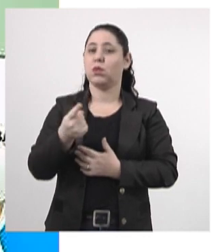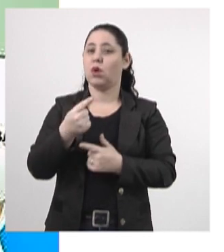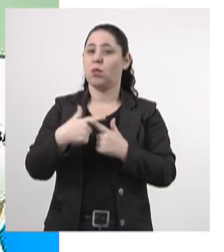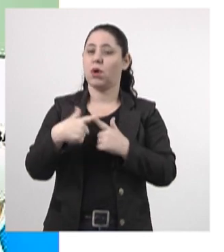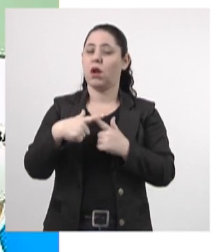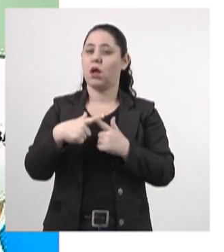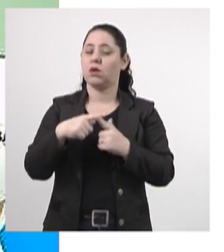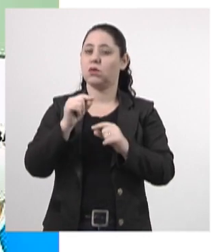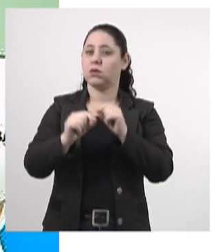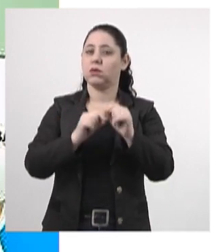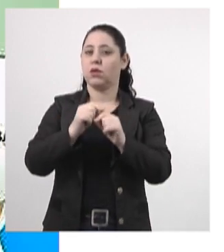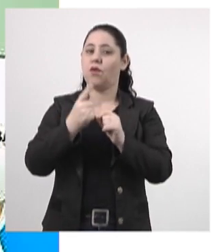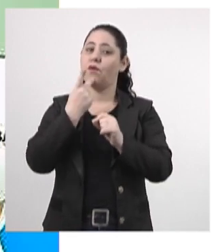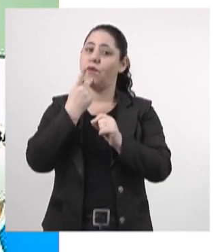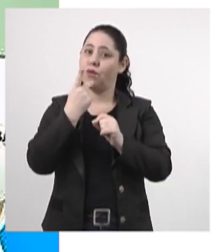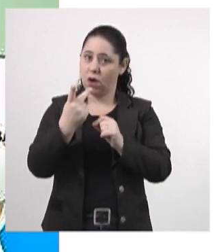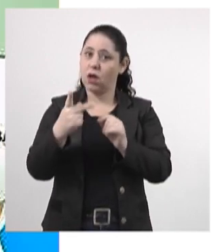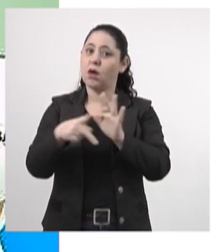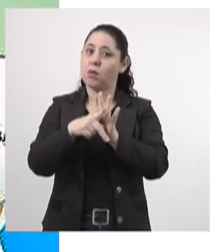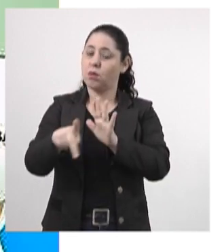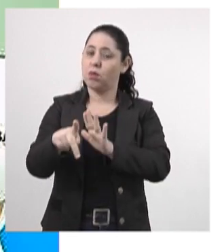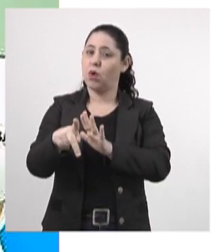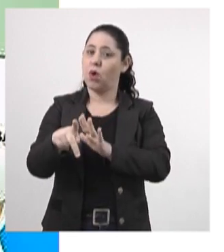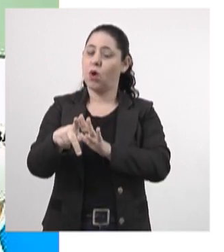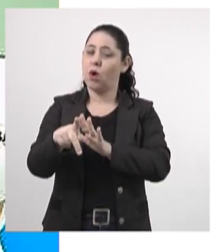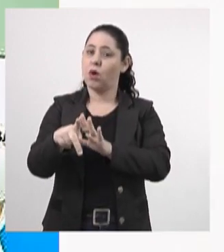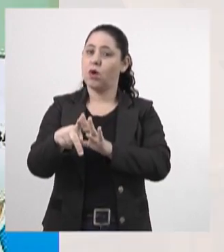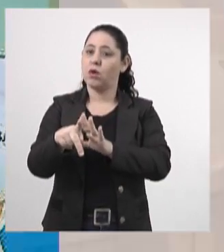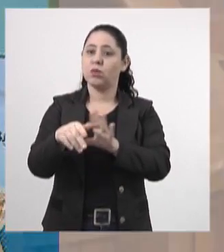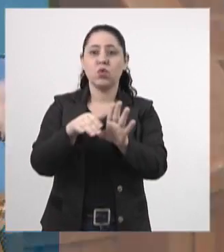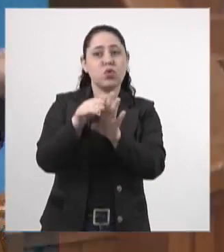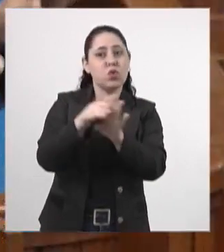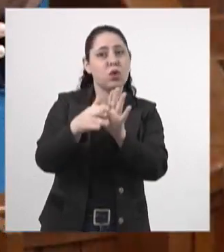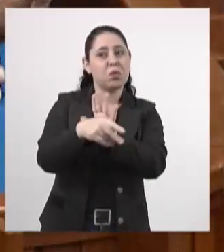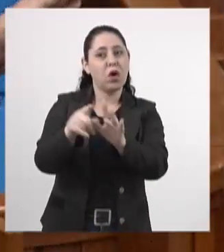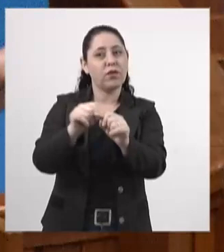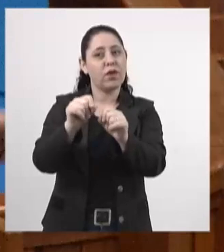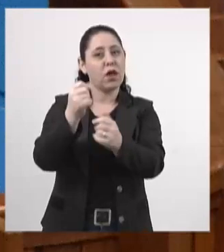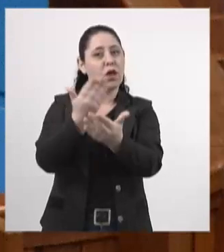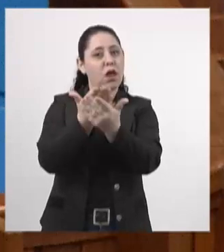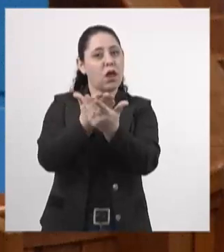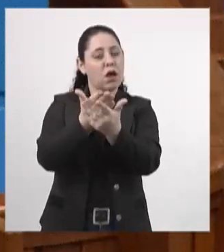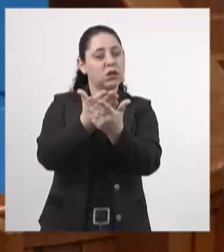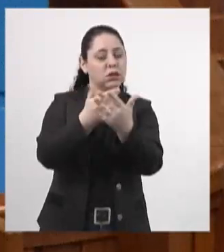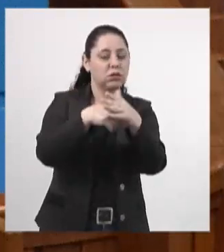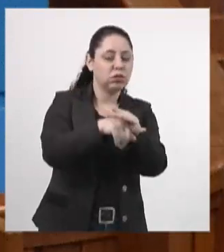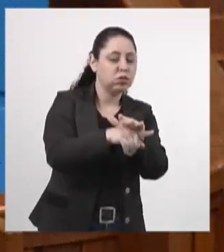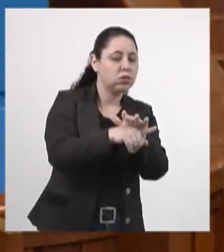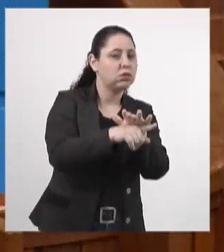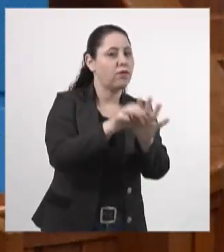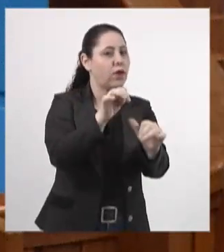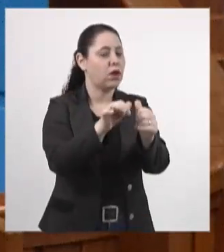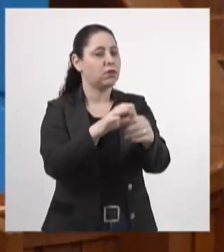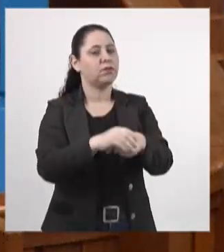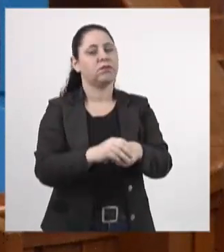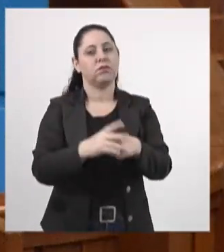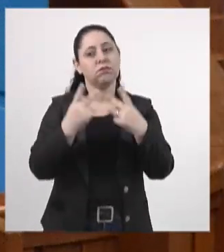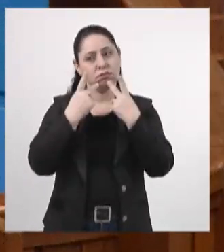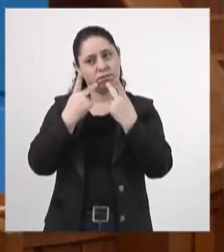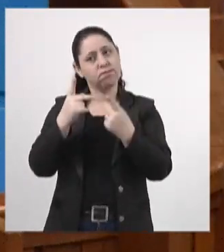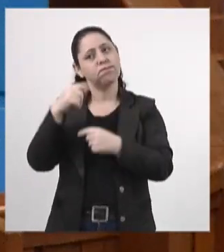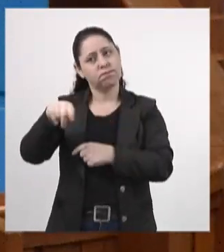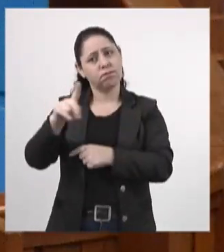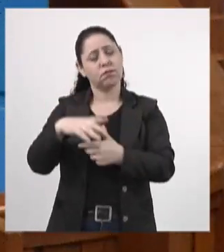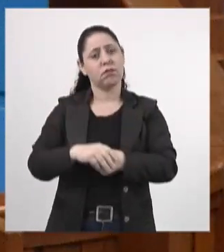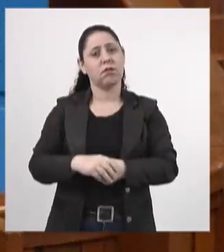levando em consideração, e eu falei com a consultoria que fez todos esses estudos, dizendo que